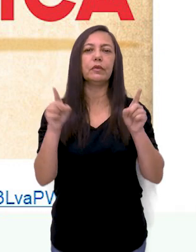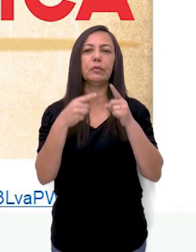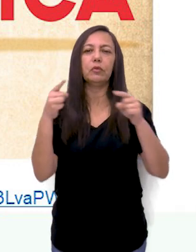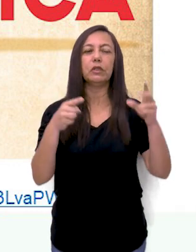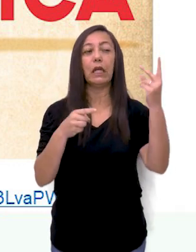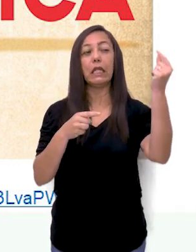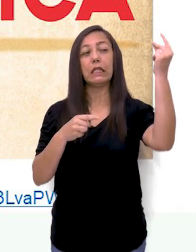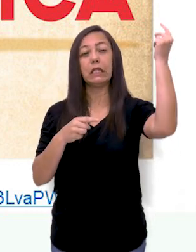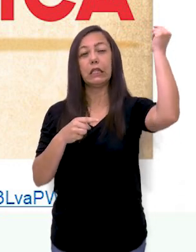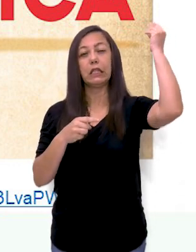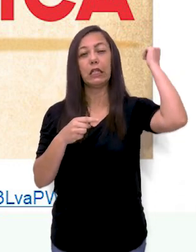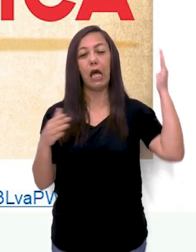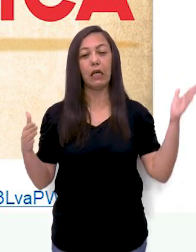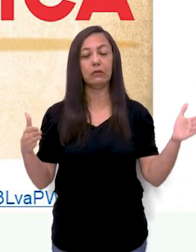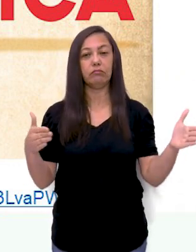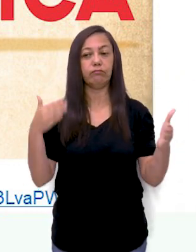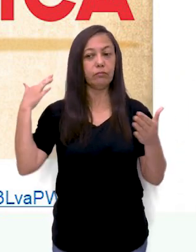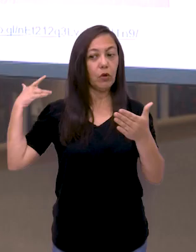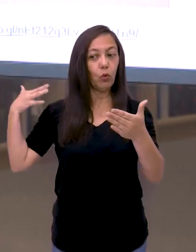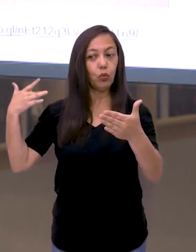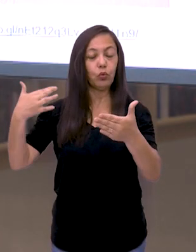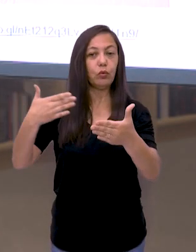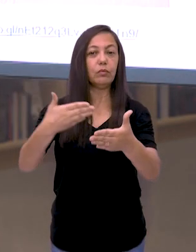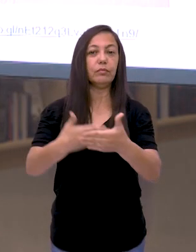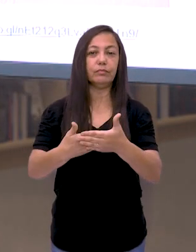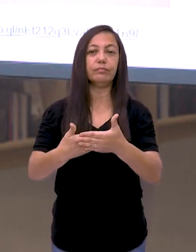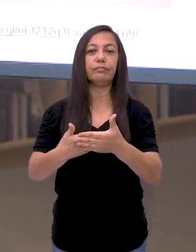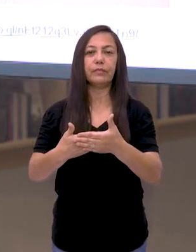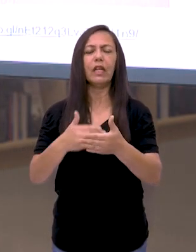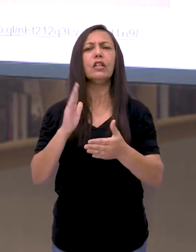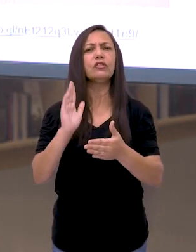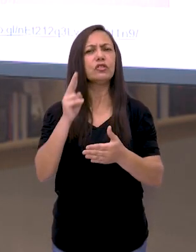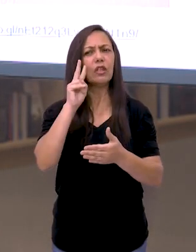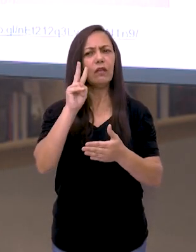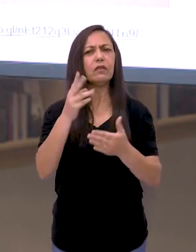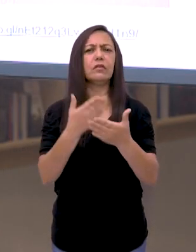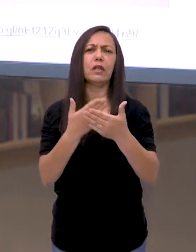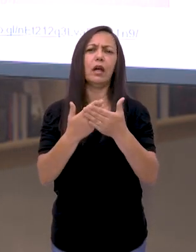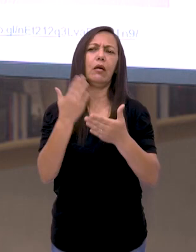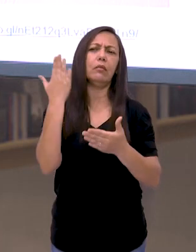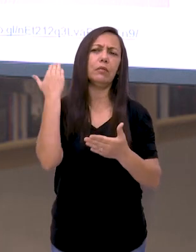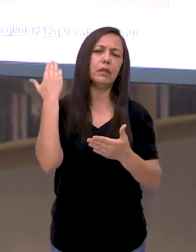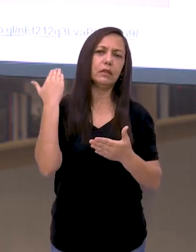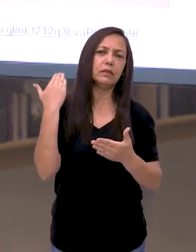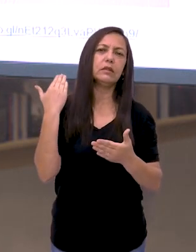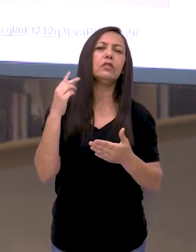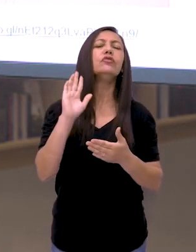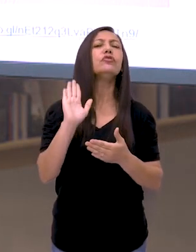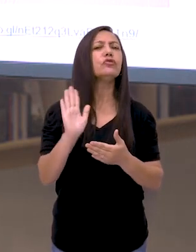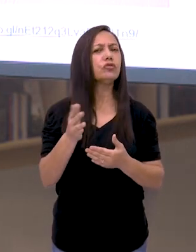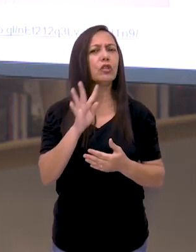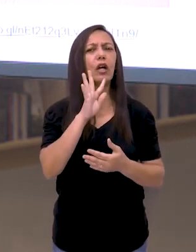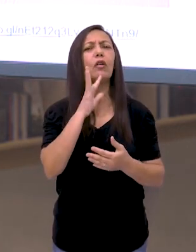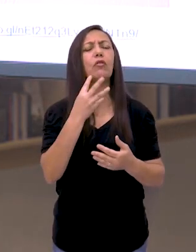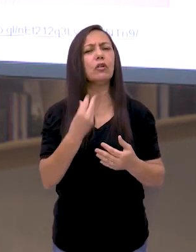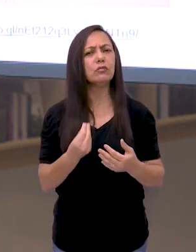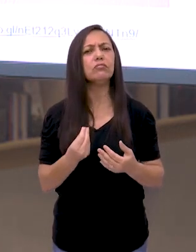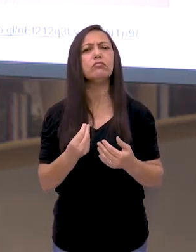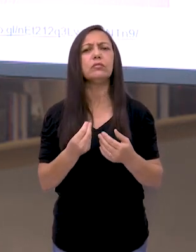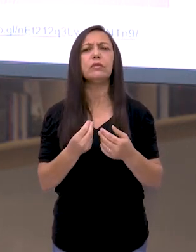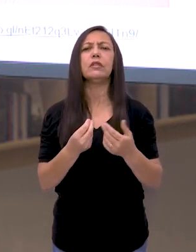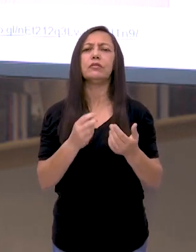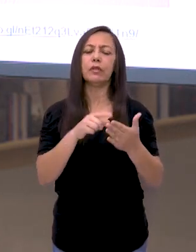primórdios até a atualidade. Isso nós vimos nas aulas anteriores, vocês já têm conhecimento desse material,